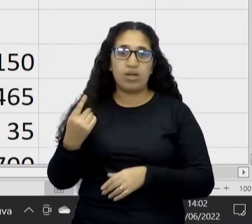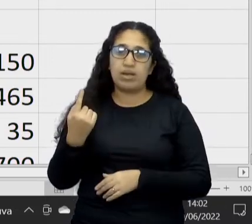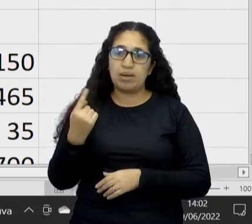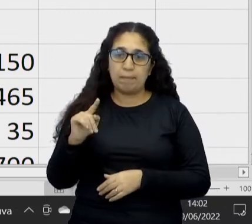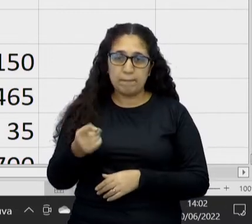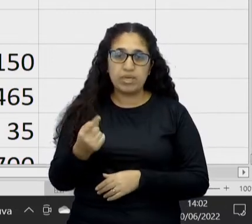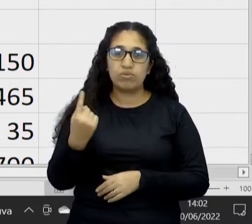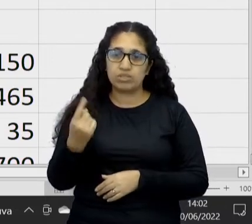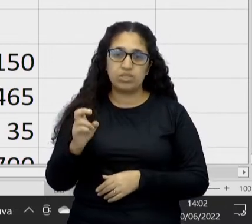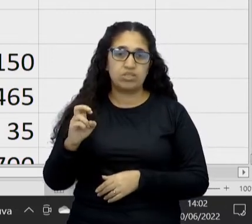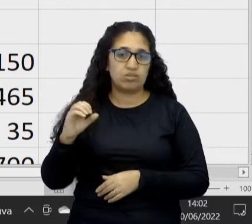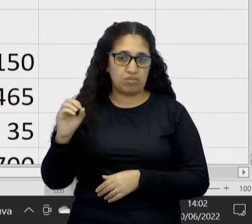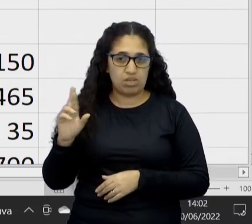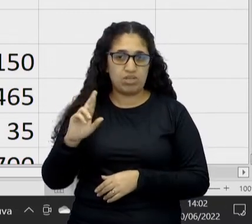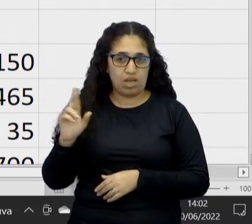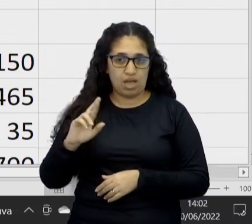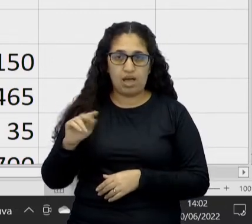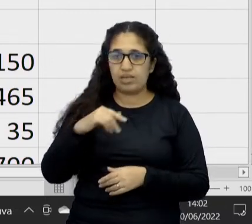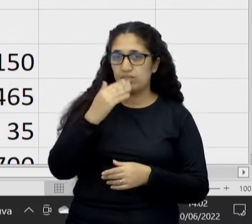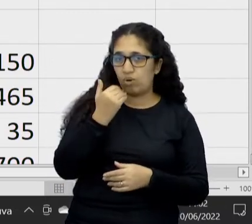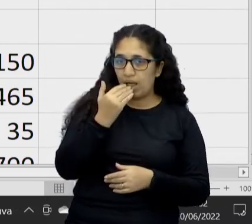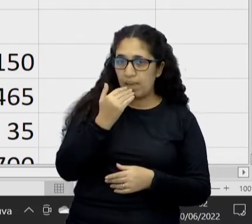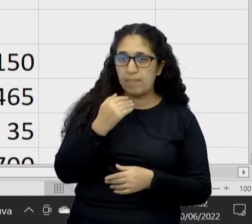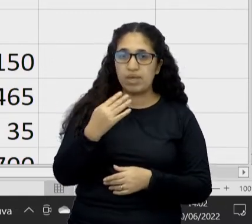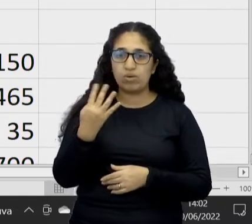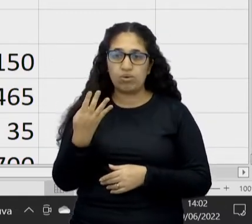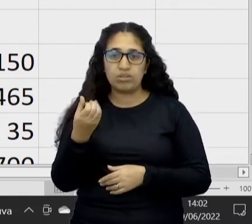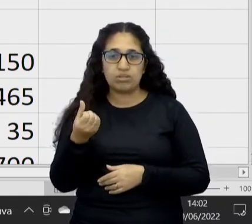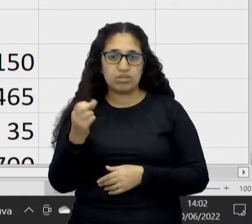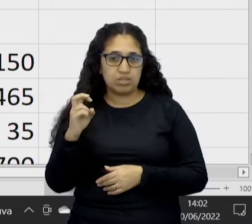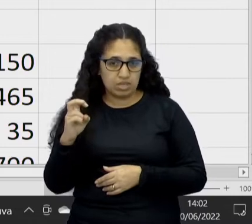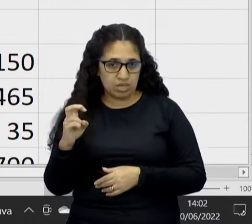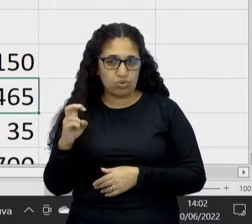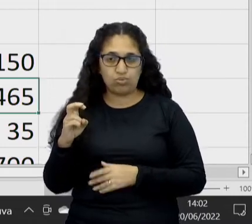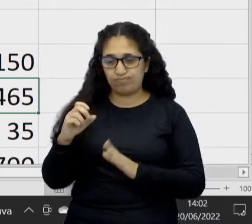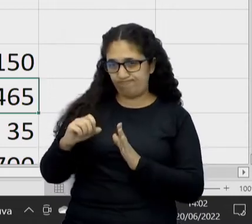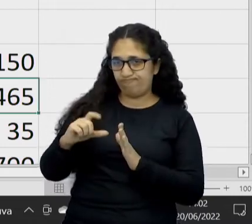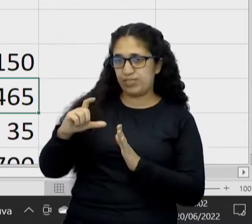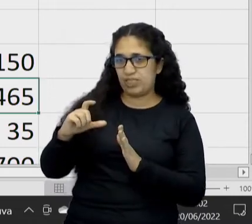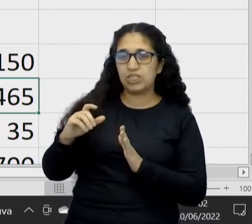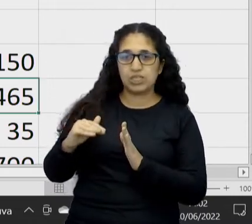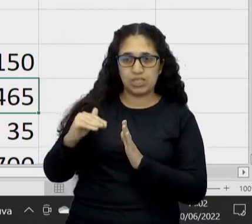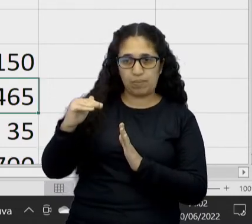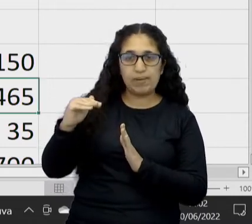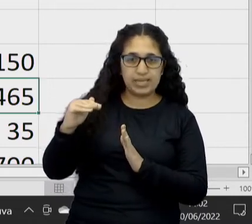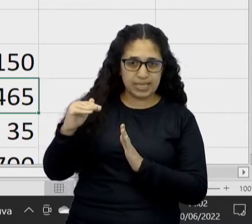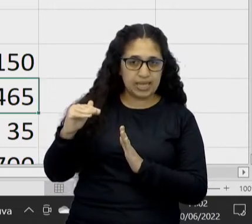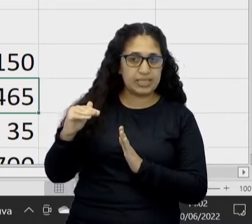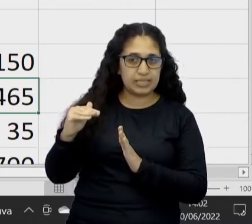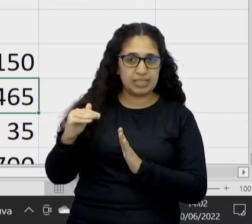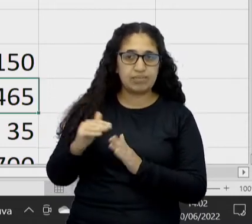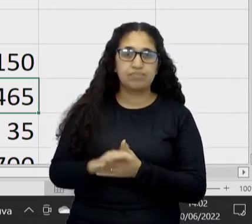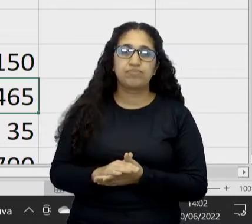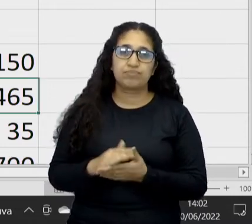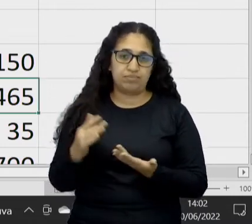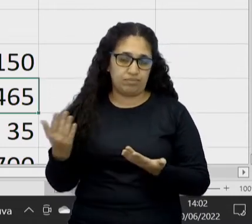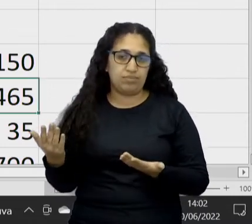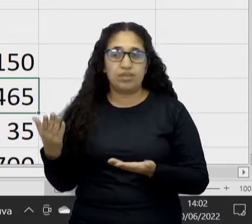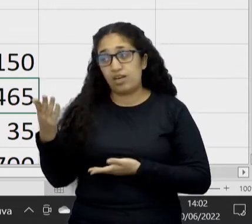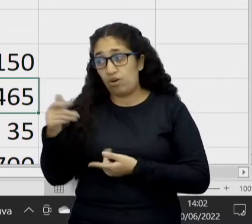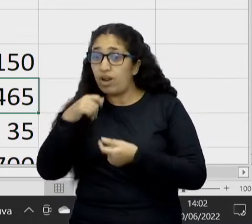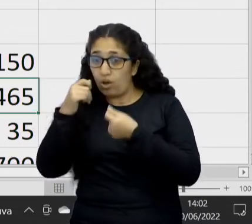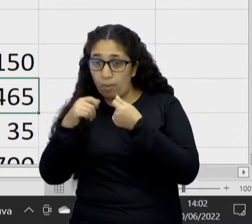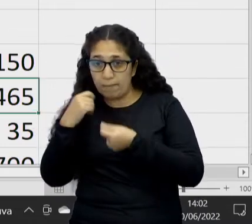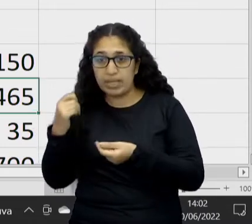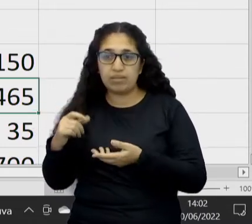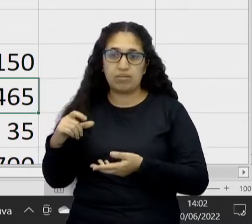.150. Com alimentação R$4.65, deu até uma alterada aí, não é que a professora está comendo mais